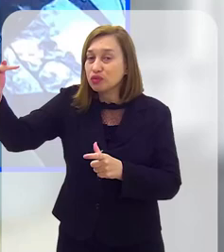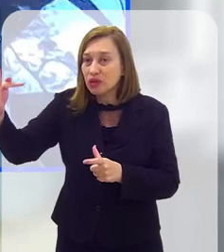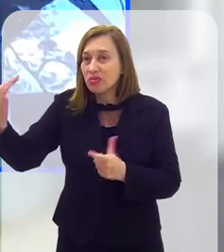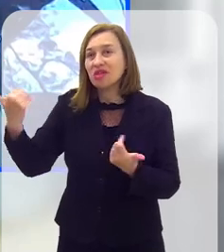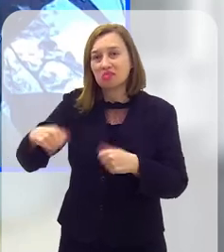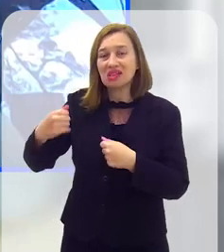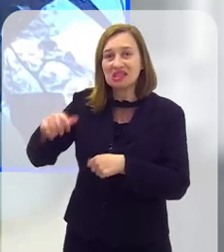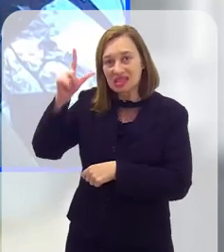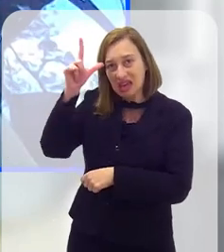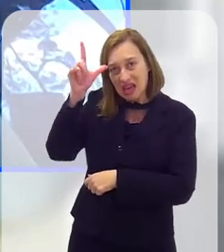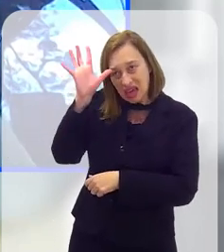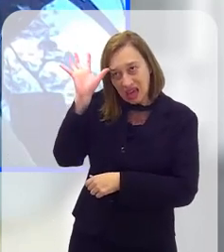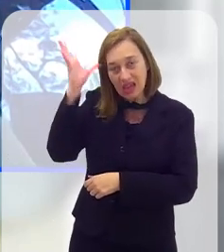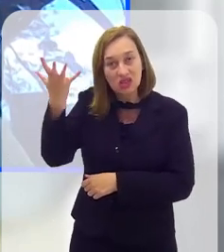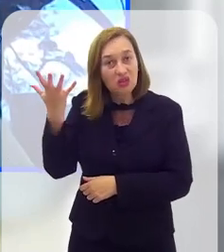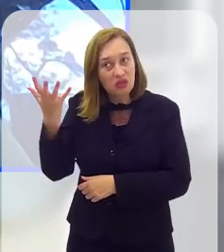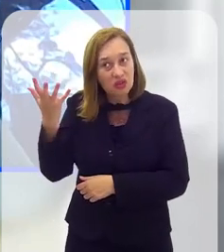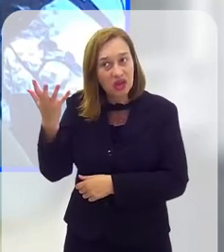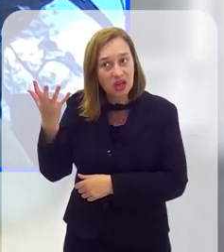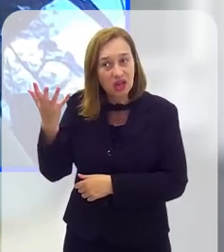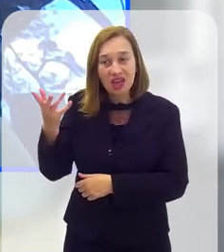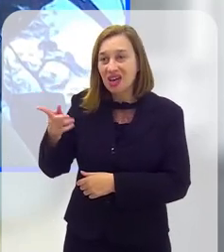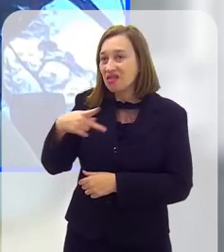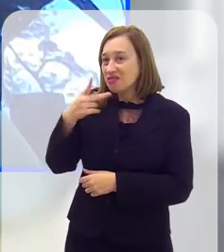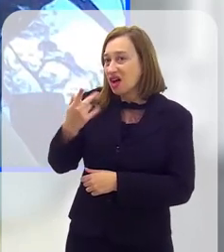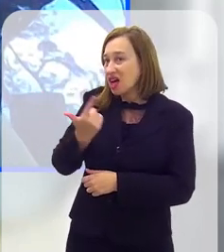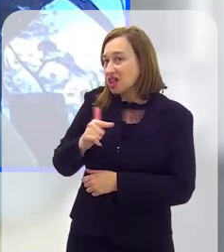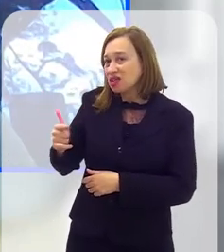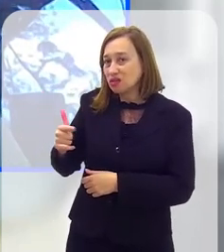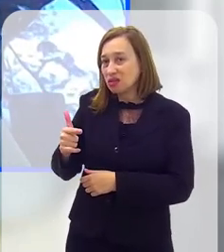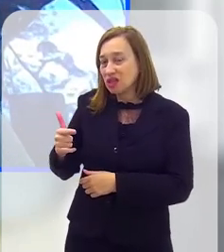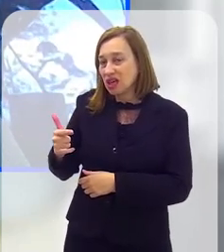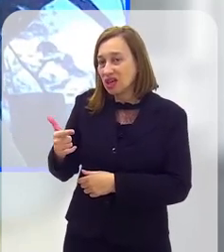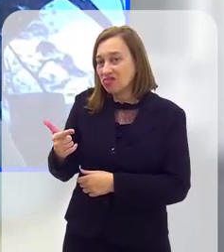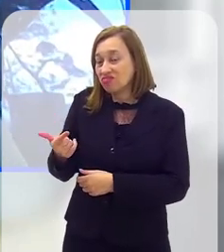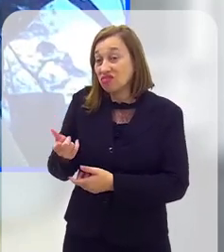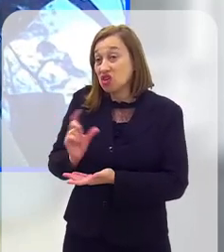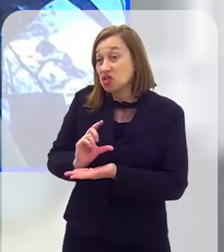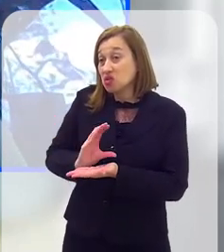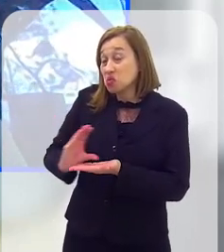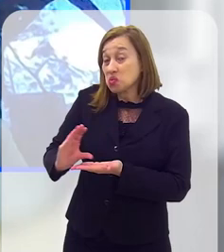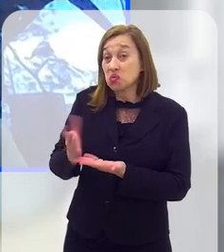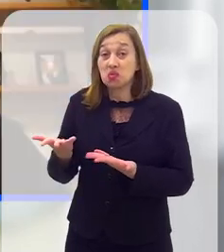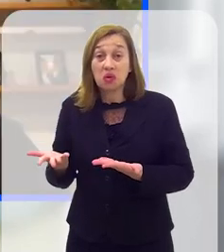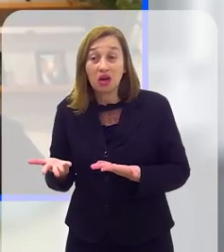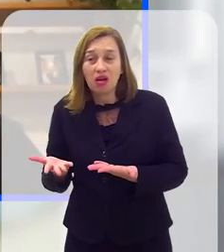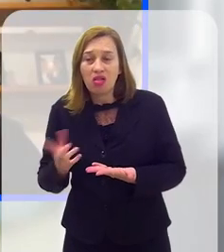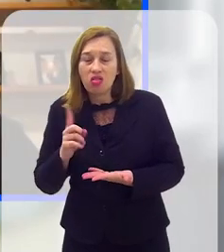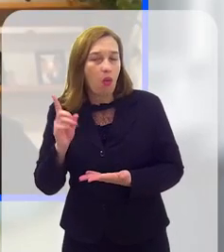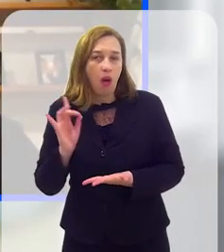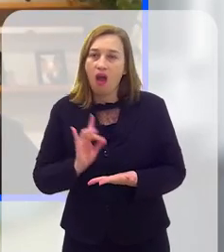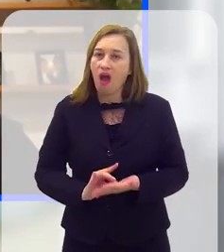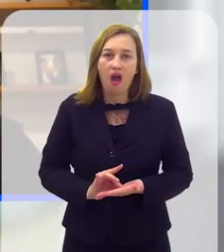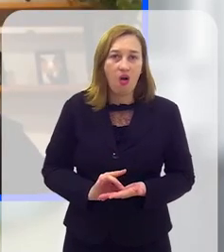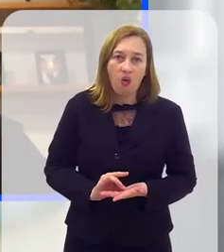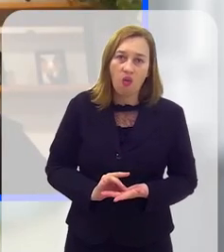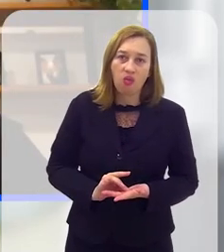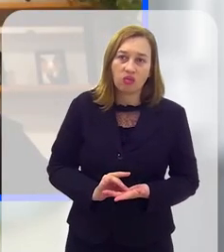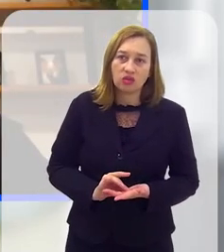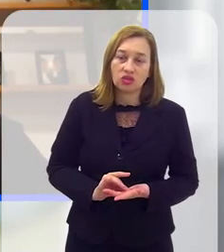as próximas gerações vão ter que resolver em virtude de dizer que não tem uma viabilidade econômica.